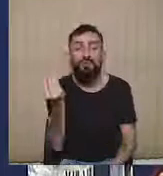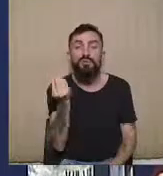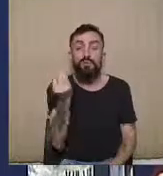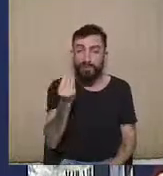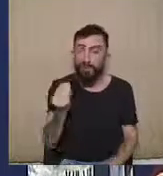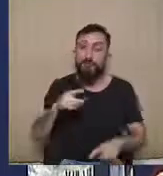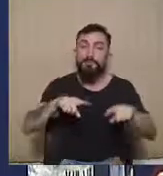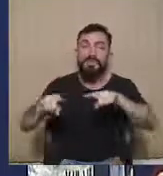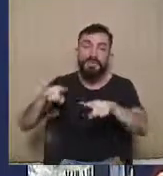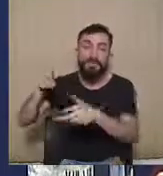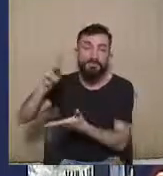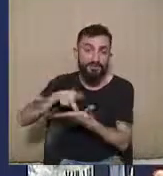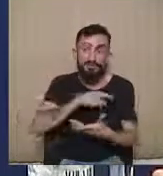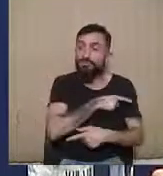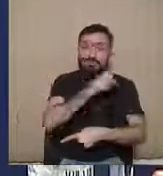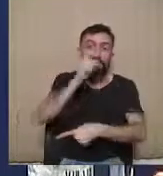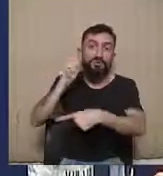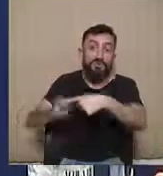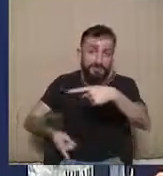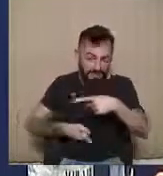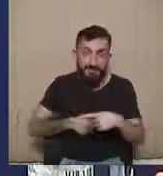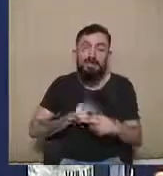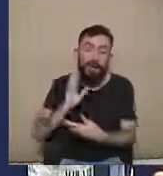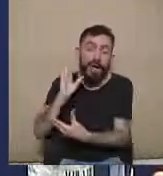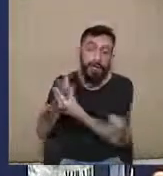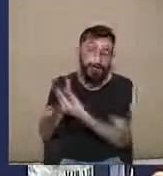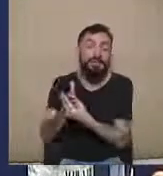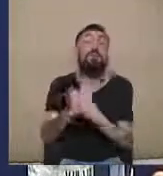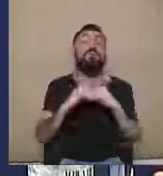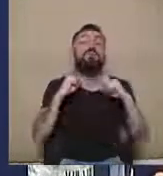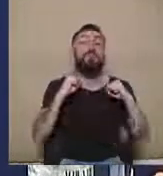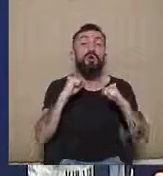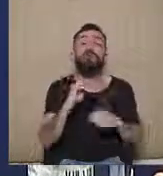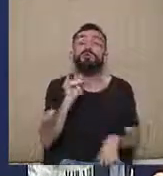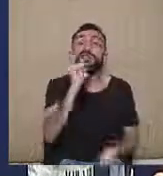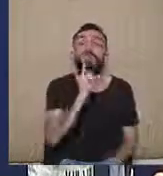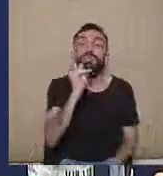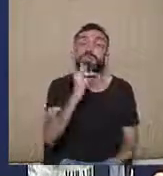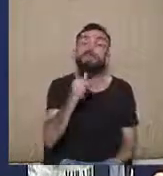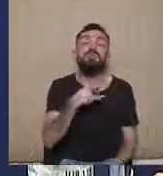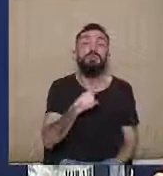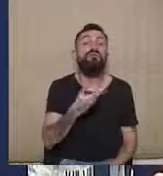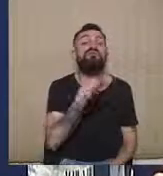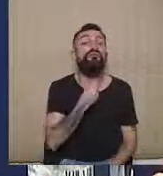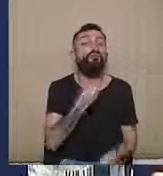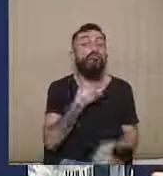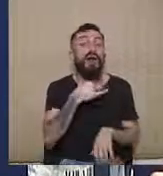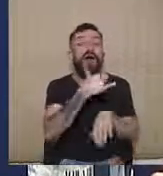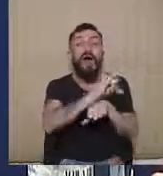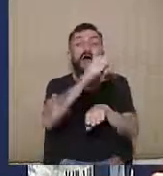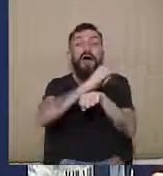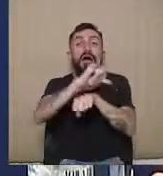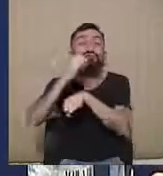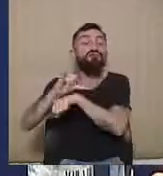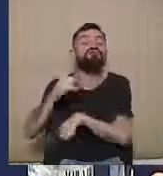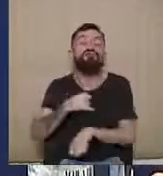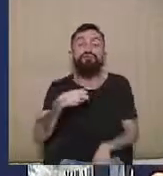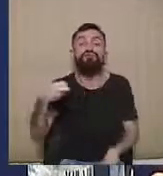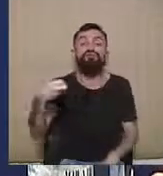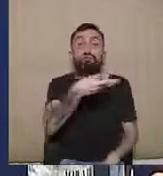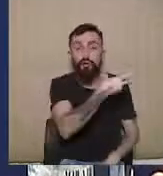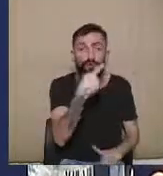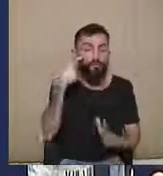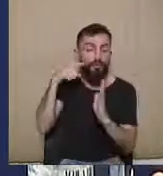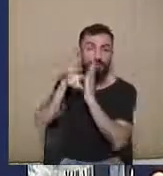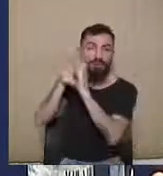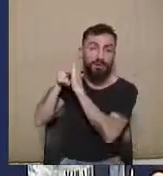pode ter uma pertinência maior quando a gente vai analisar as novas modalidades de fraude que estão sendo hoje tratadas na ação de investigação